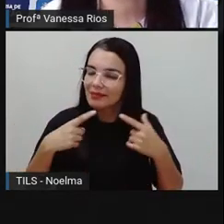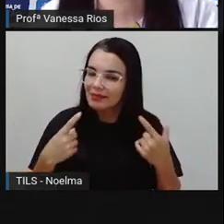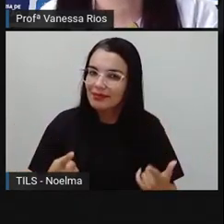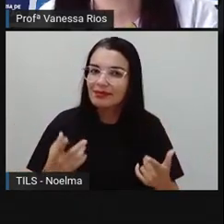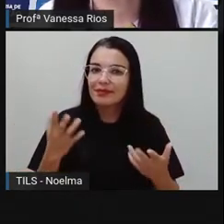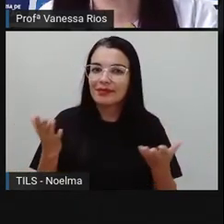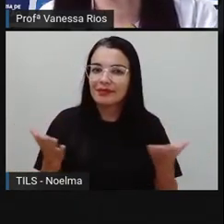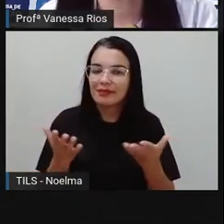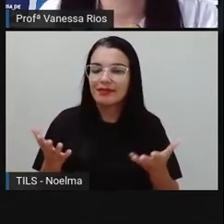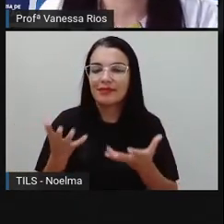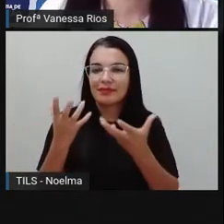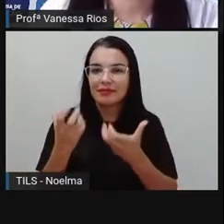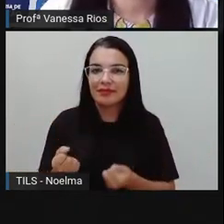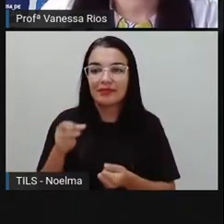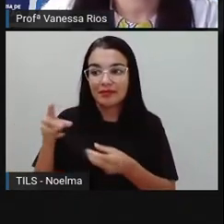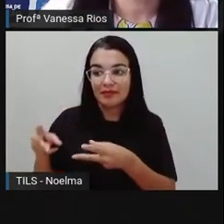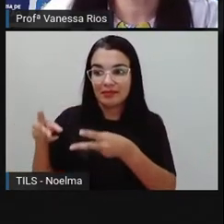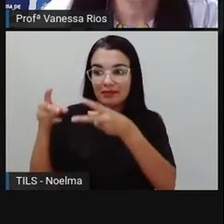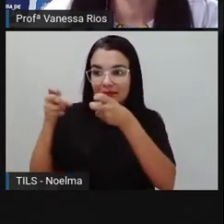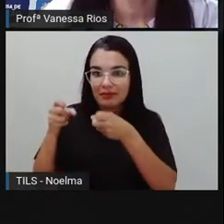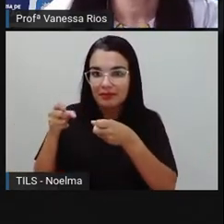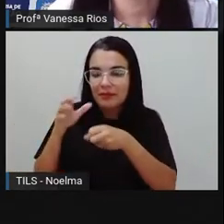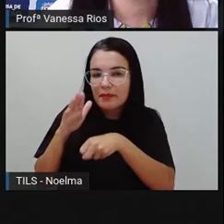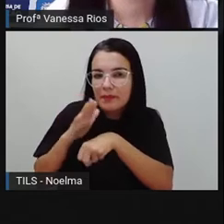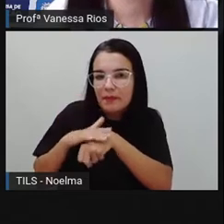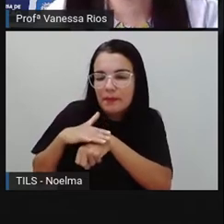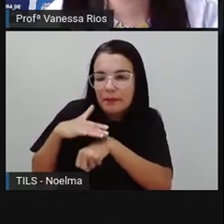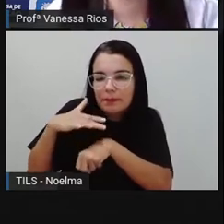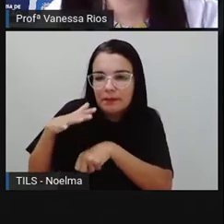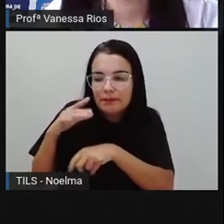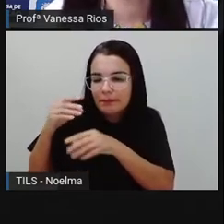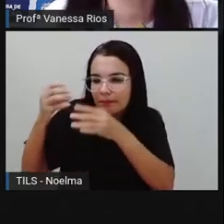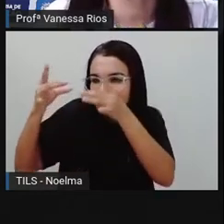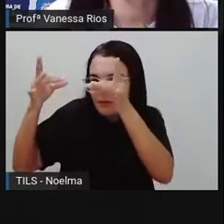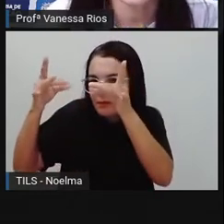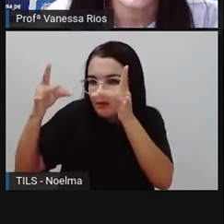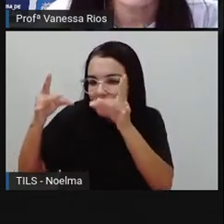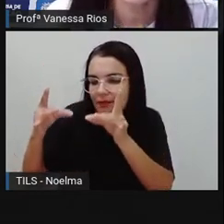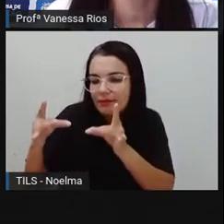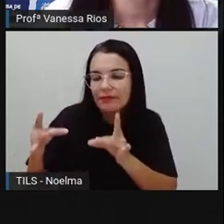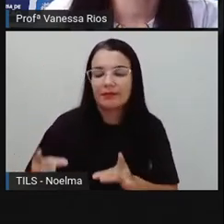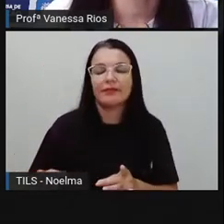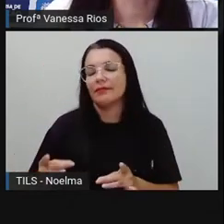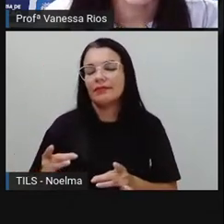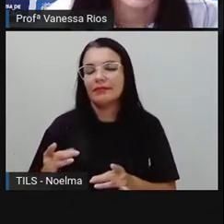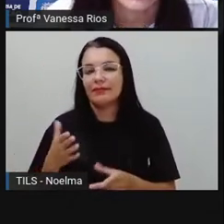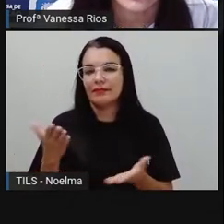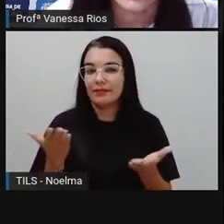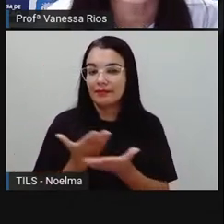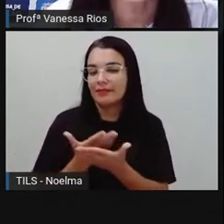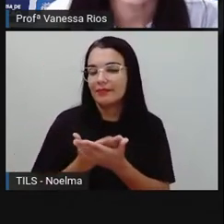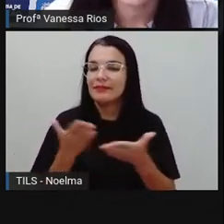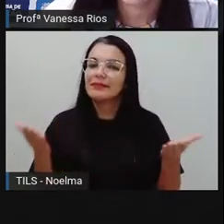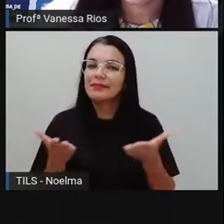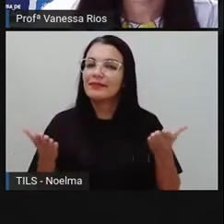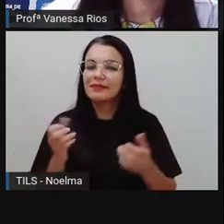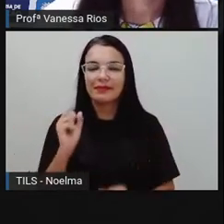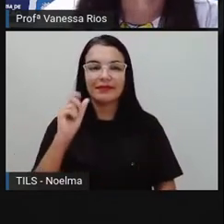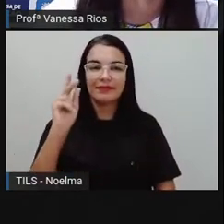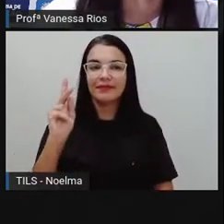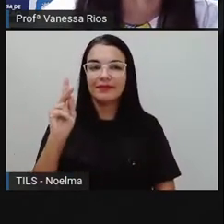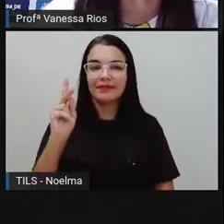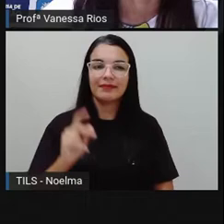observar, né? Com mais detalhes esses estados físicos da água na aula de hoje, tá certo?